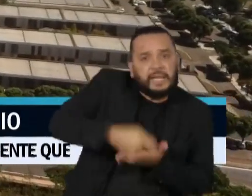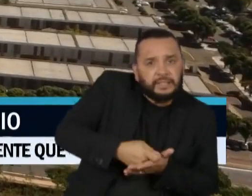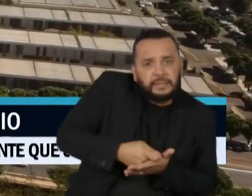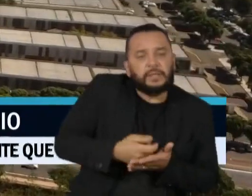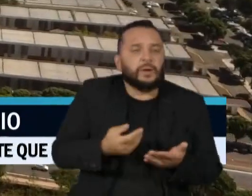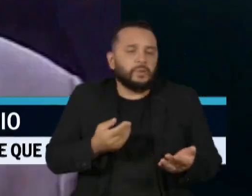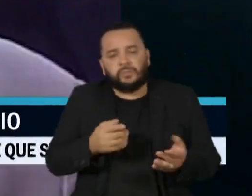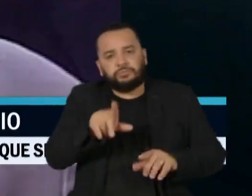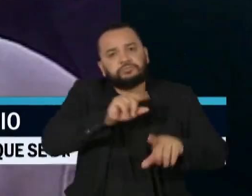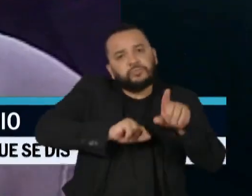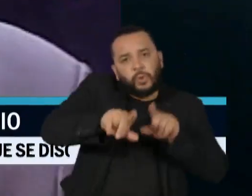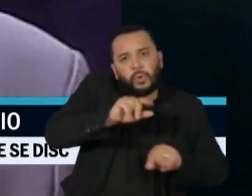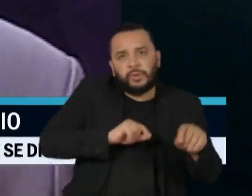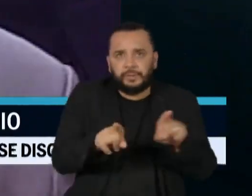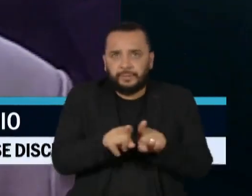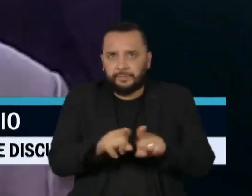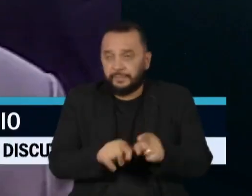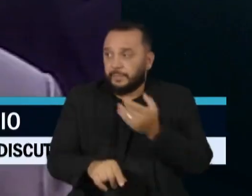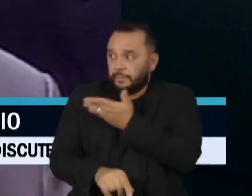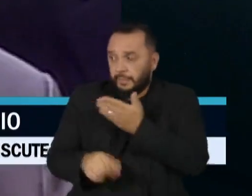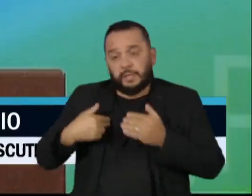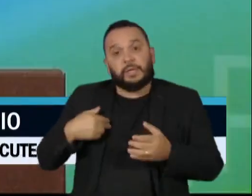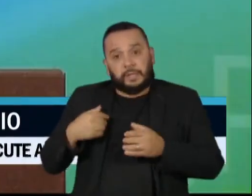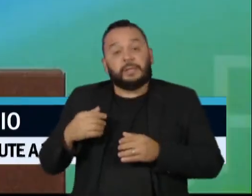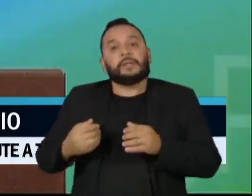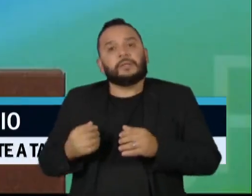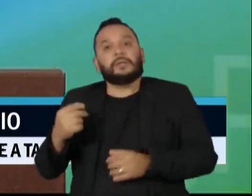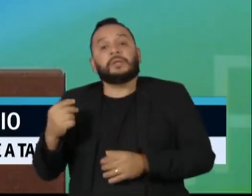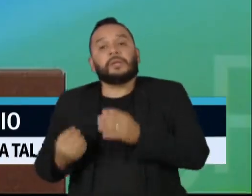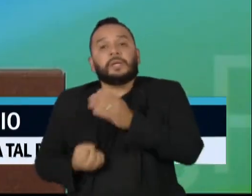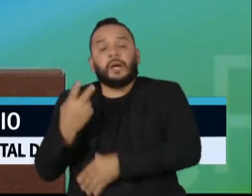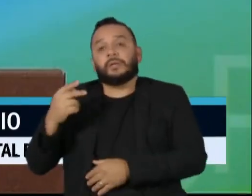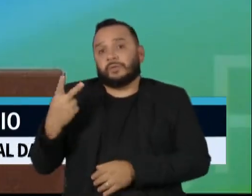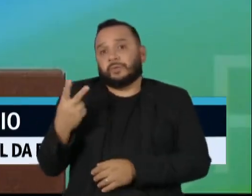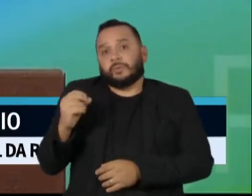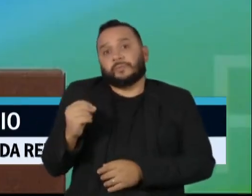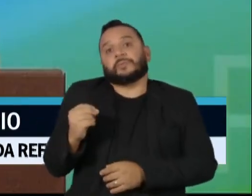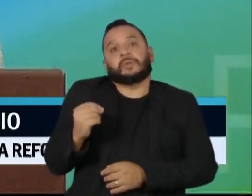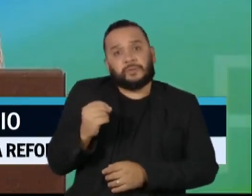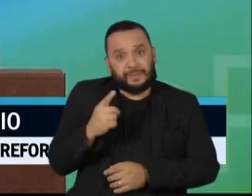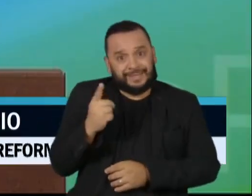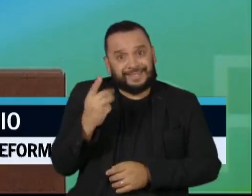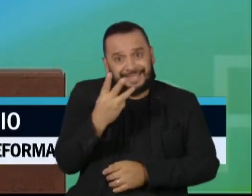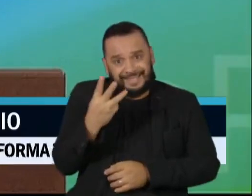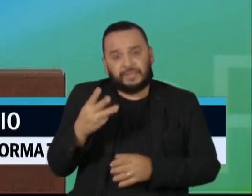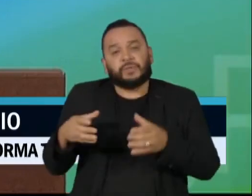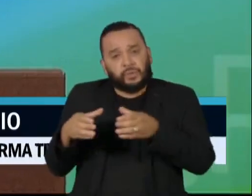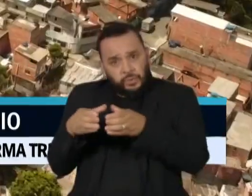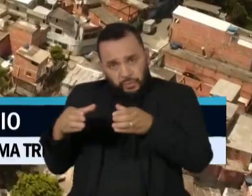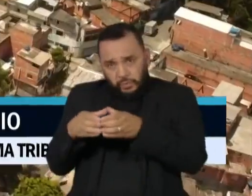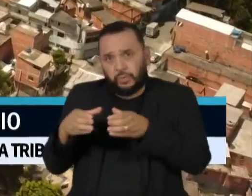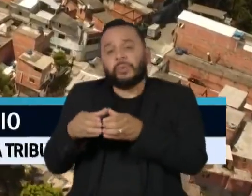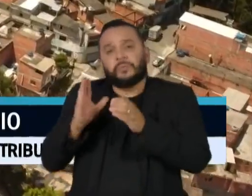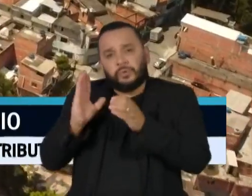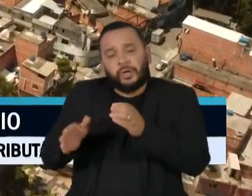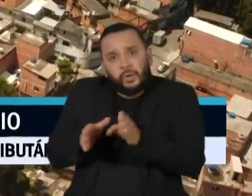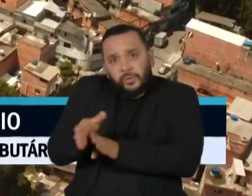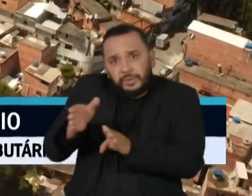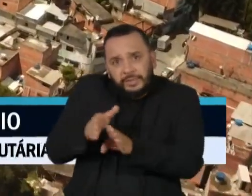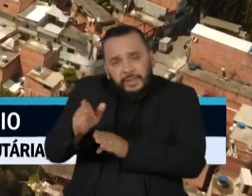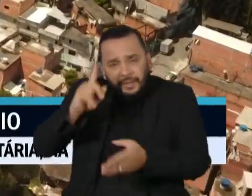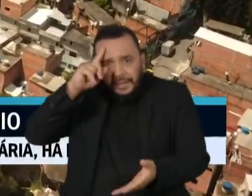2013 e mantido durante os governos petistas, o Conselho de Desenvolvimento Econômico Social ajudou a definir políticas